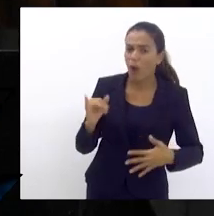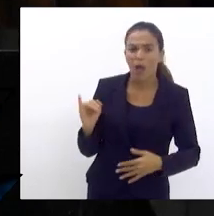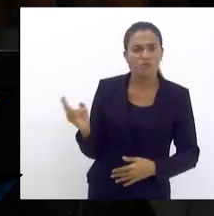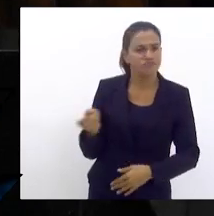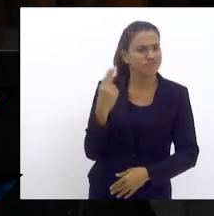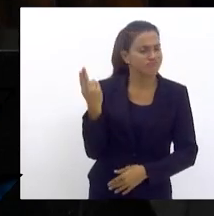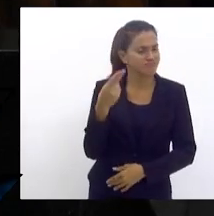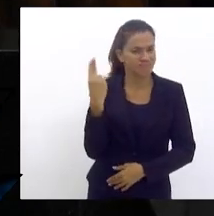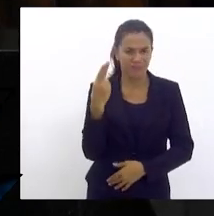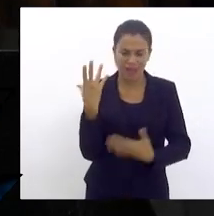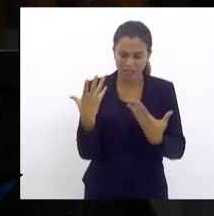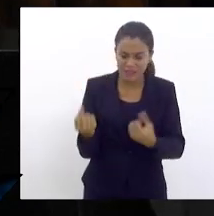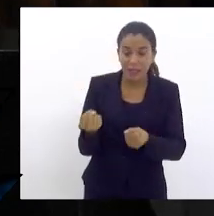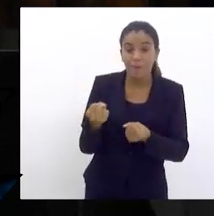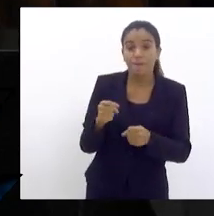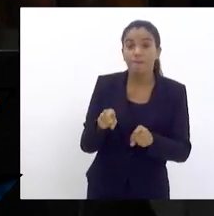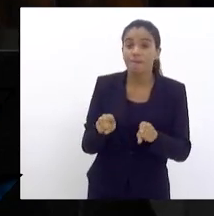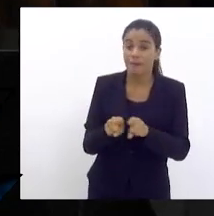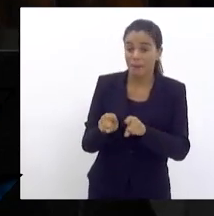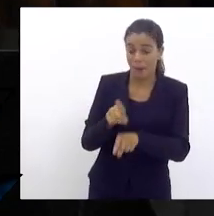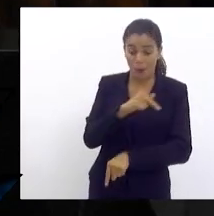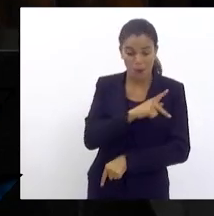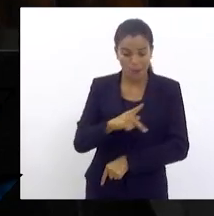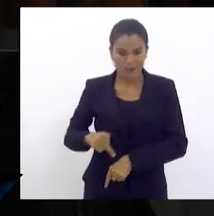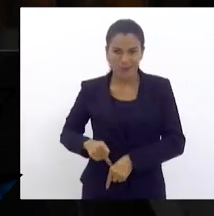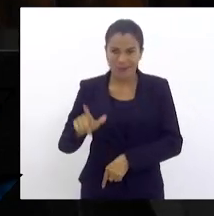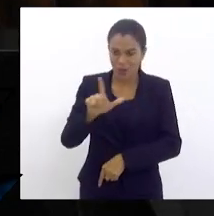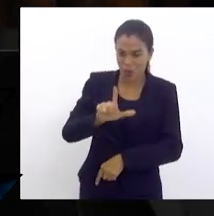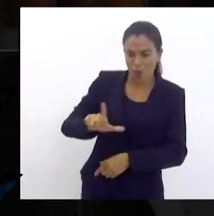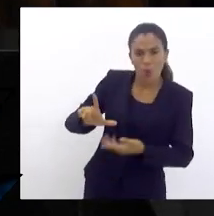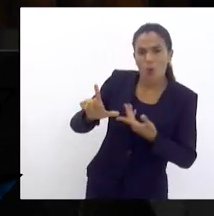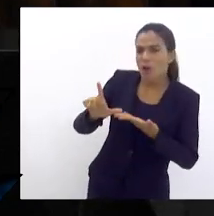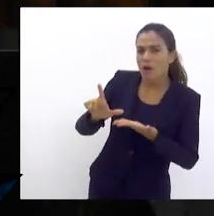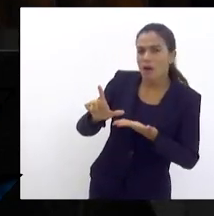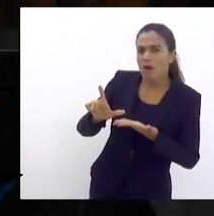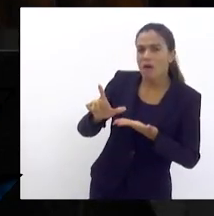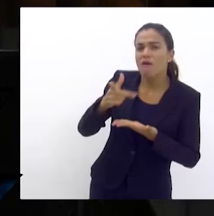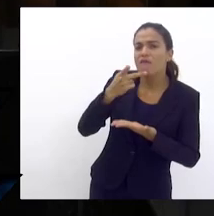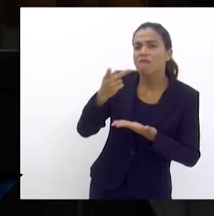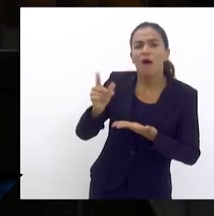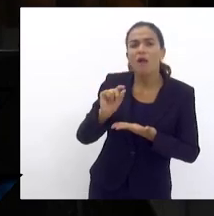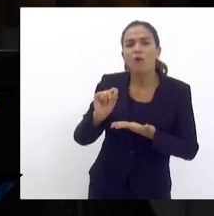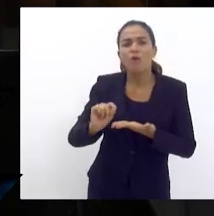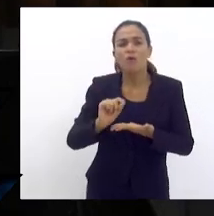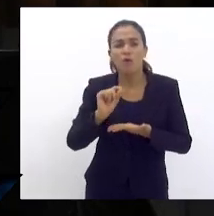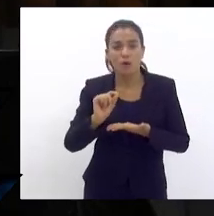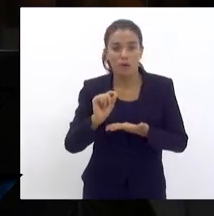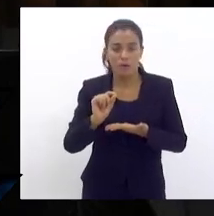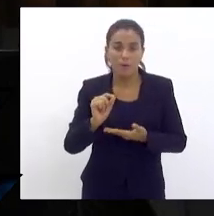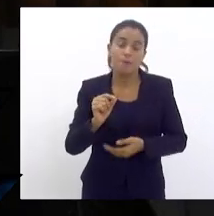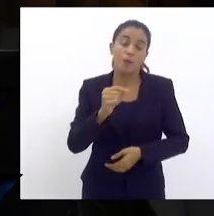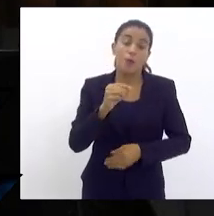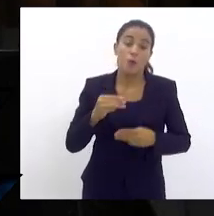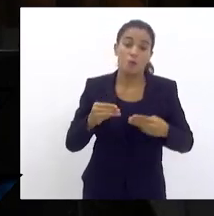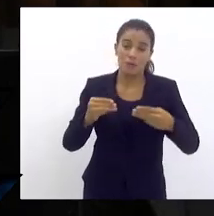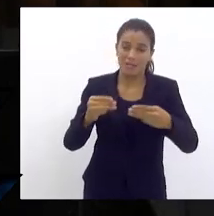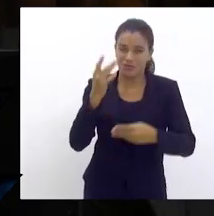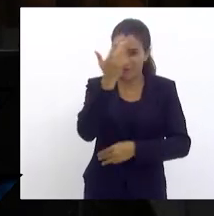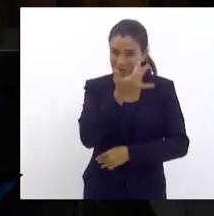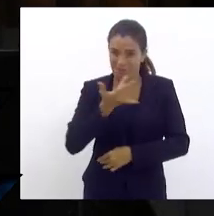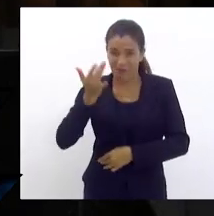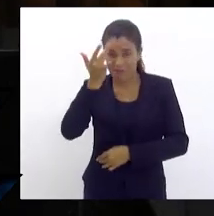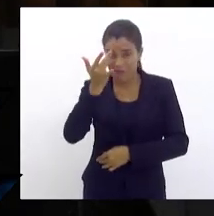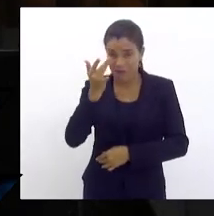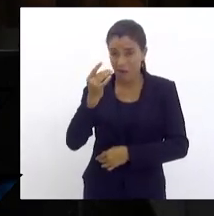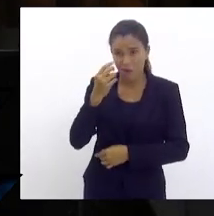Bom, e quem o diz é o presidente da República e o ministro da Economia. Mas eu não vejo o